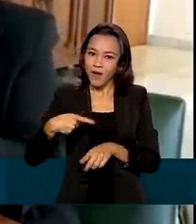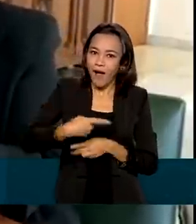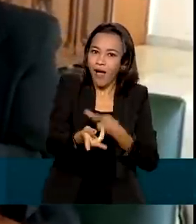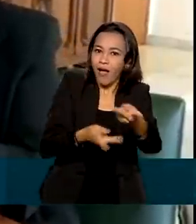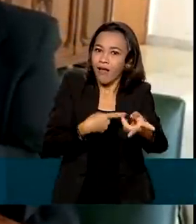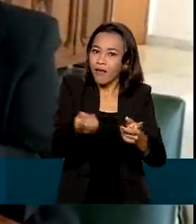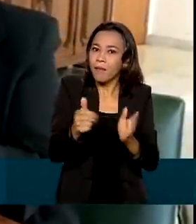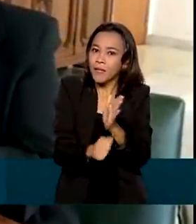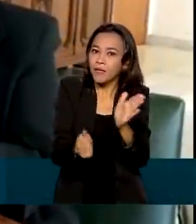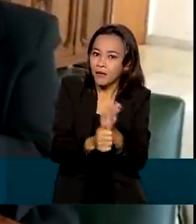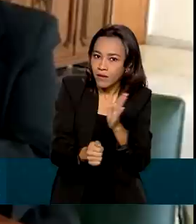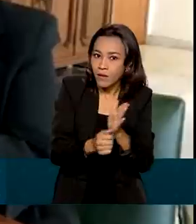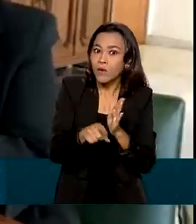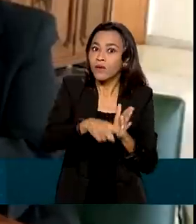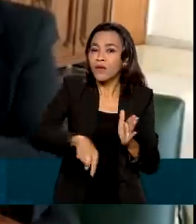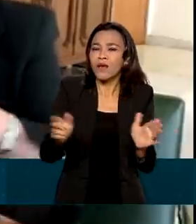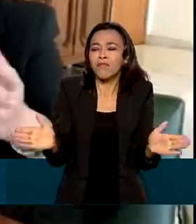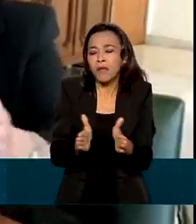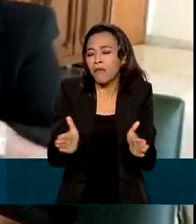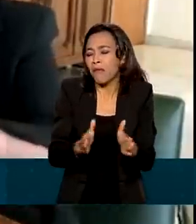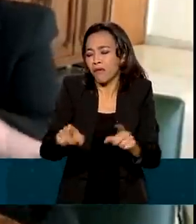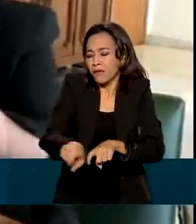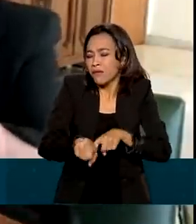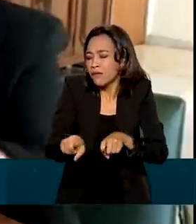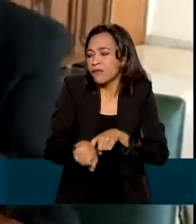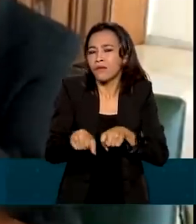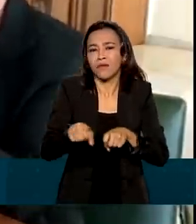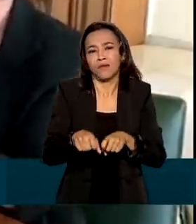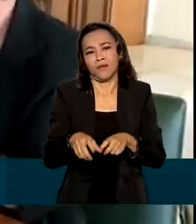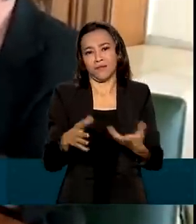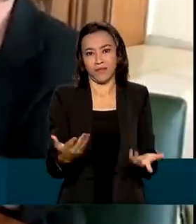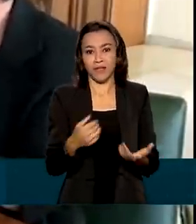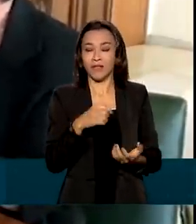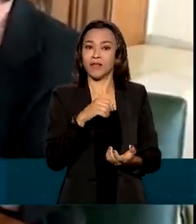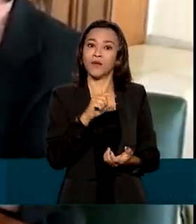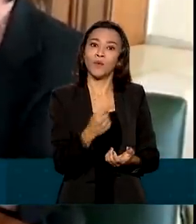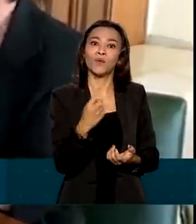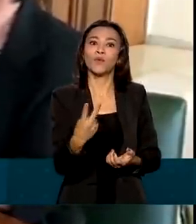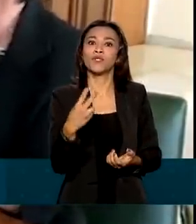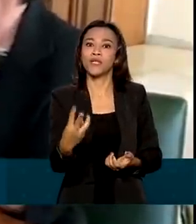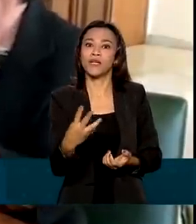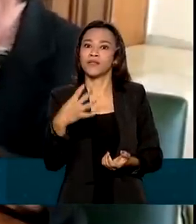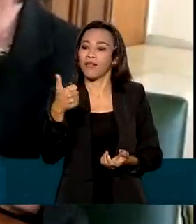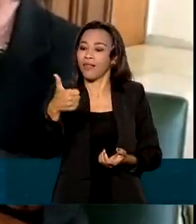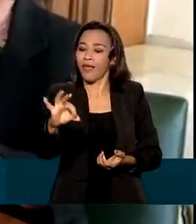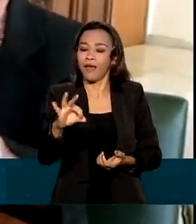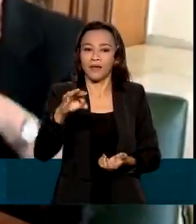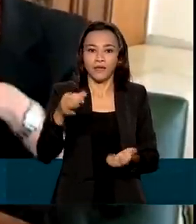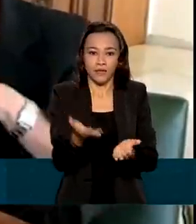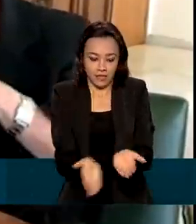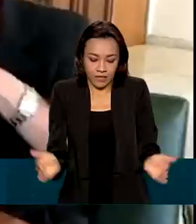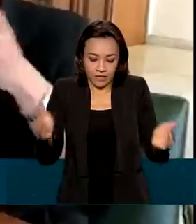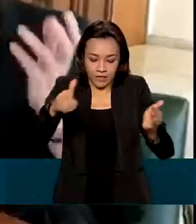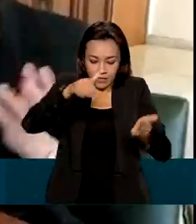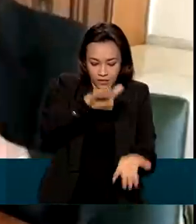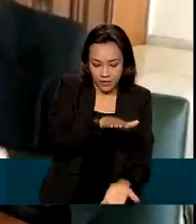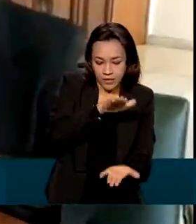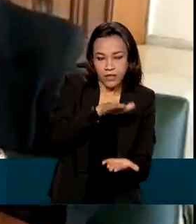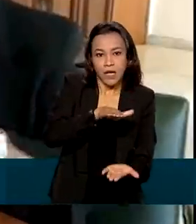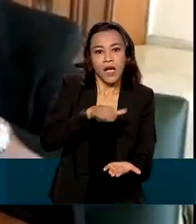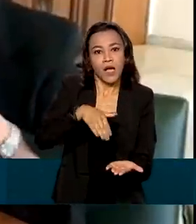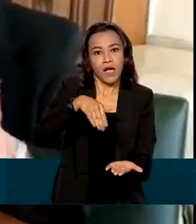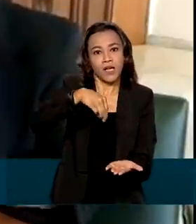criador consumidor de milho que tem acesso a um, dois, três, dez sacos de milho que ele não pode comprar dos